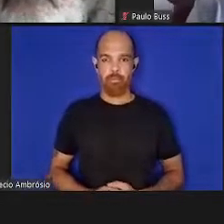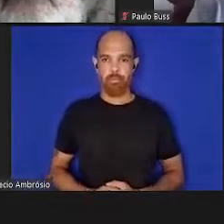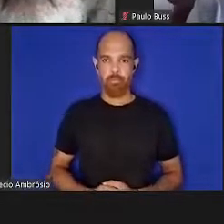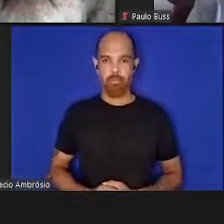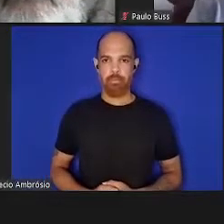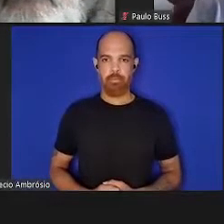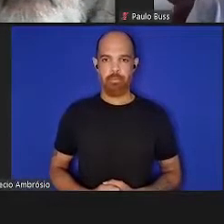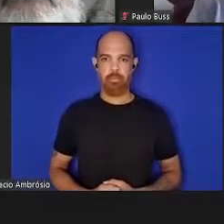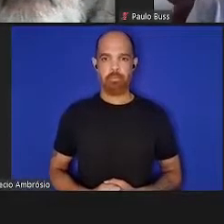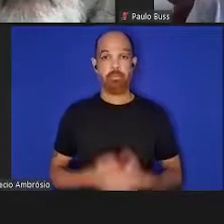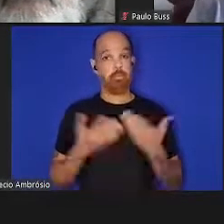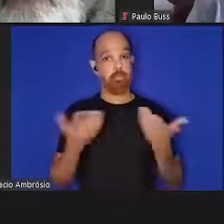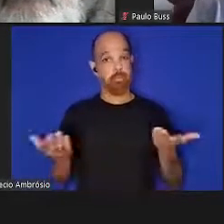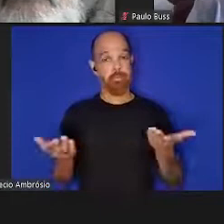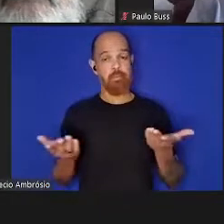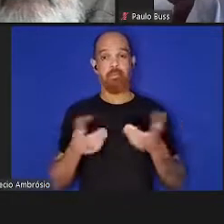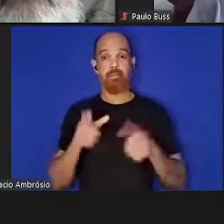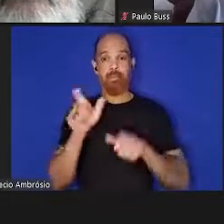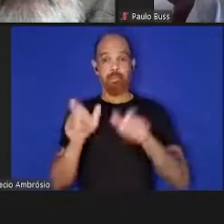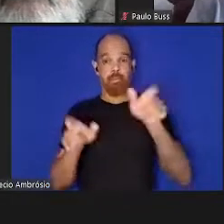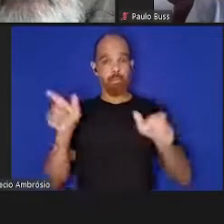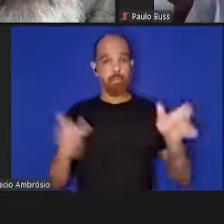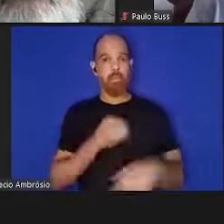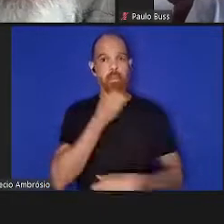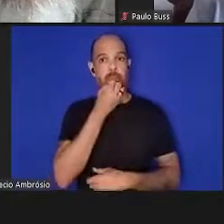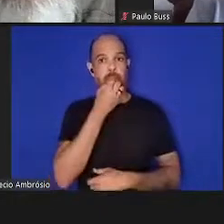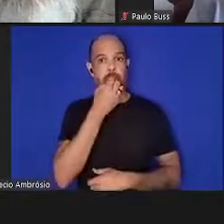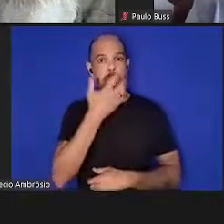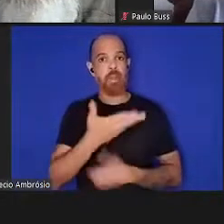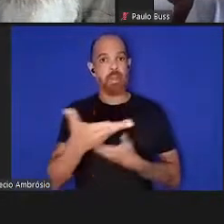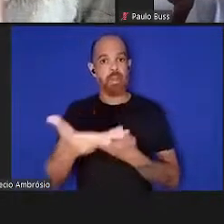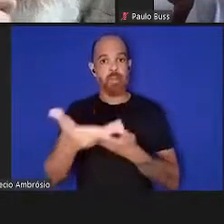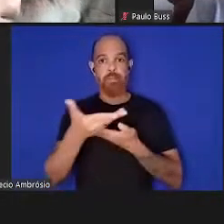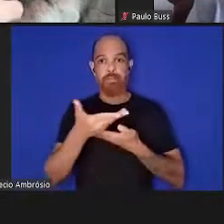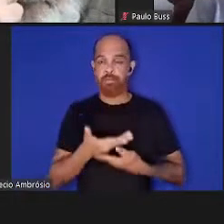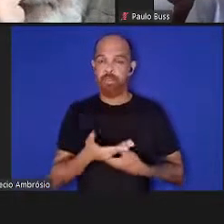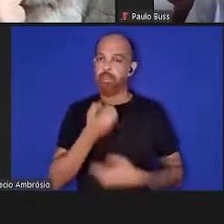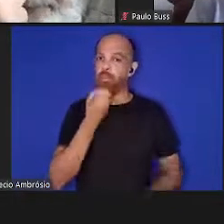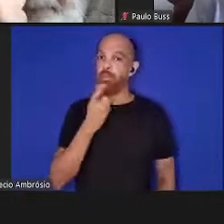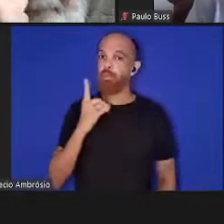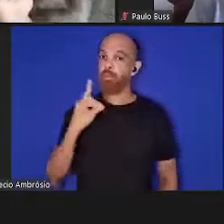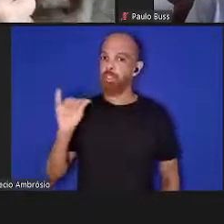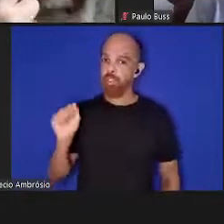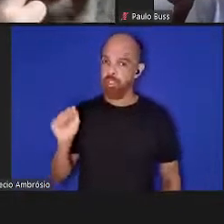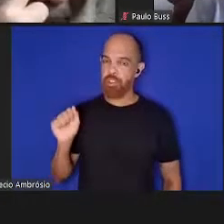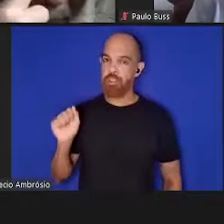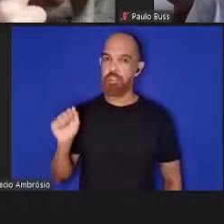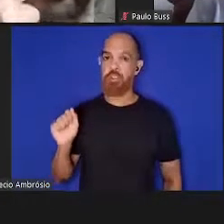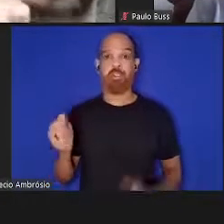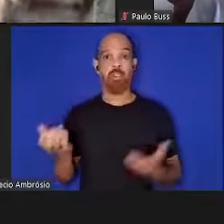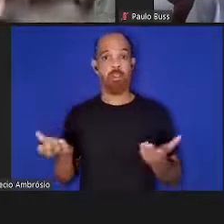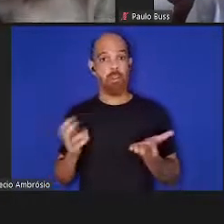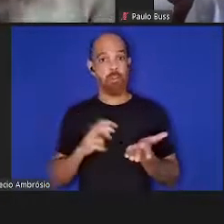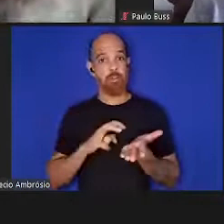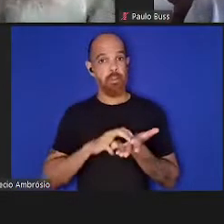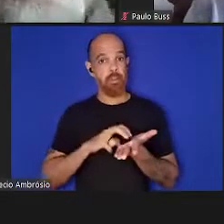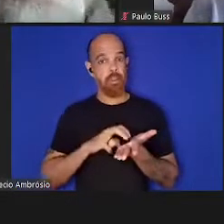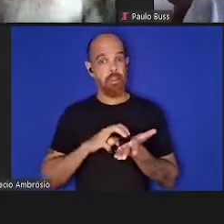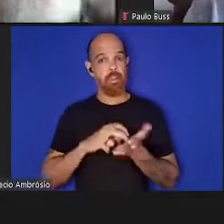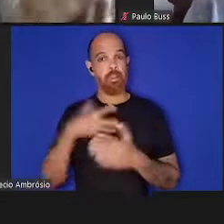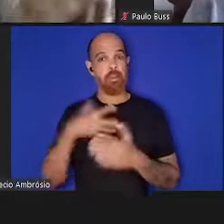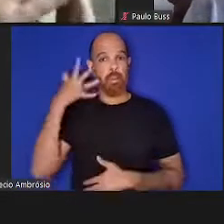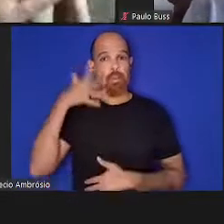Senhoras e senhores, sejam muito bem-vindos, bom dia. nessa manhã teremos o Seminário